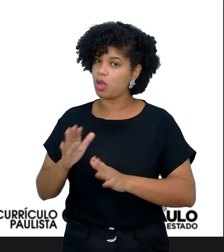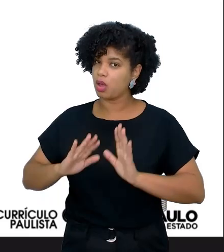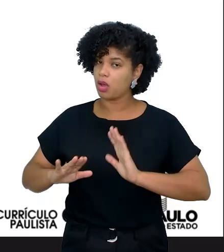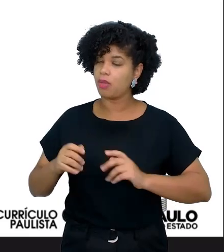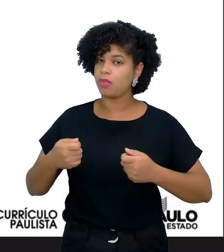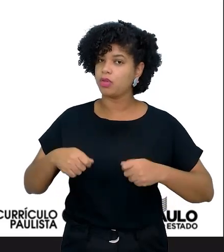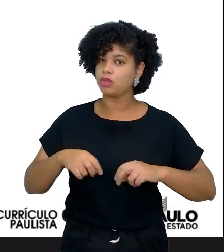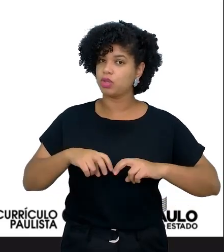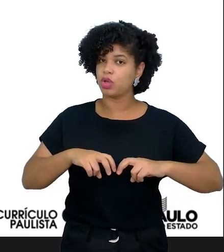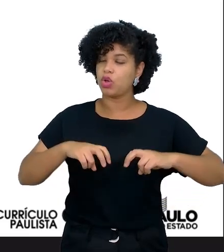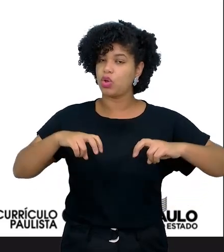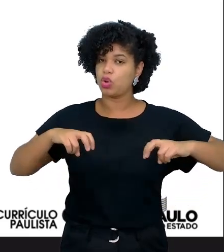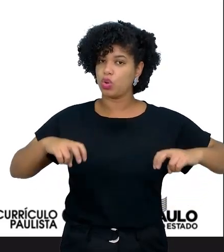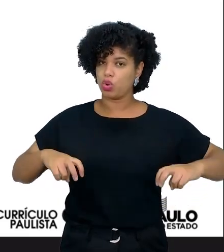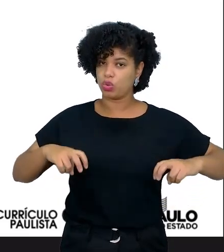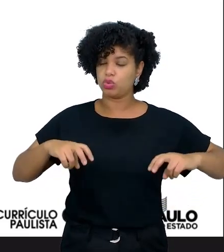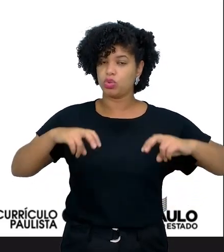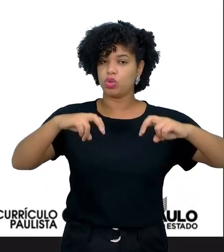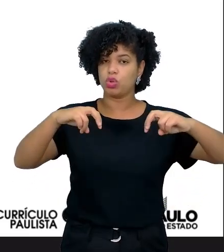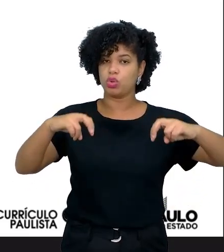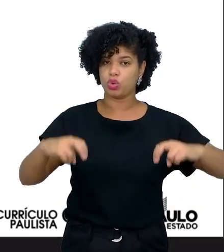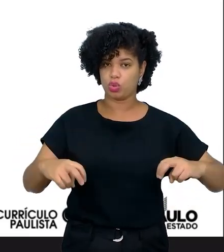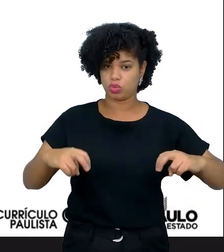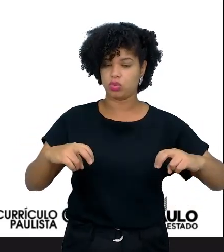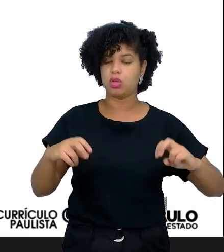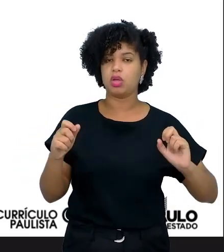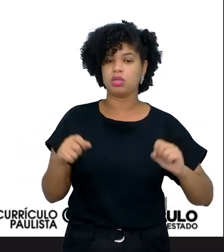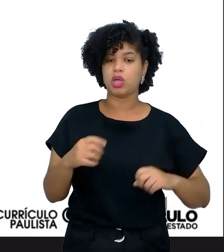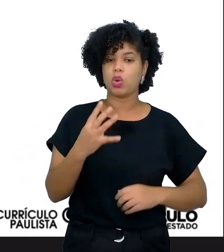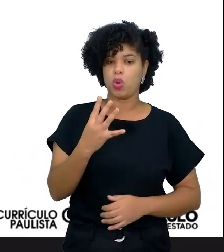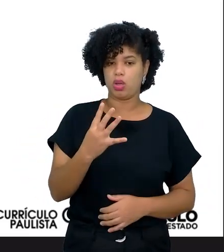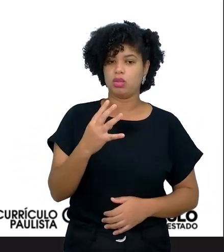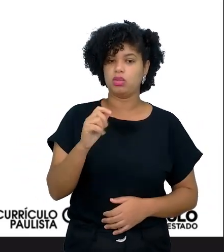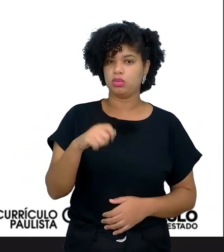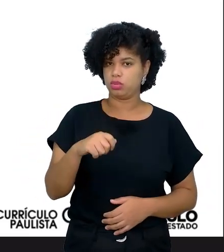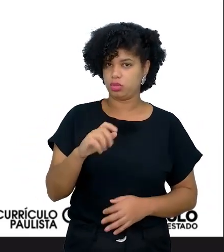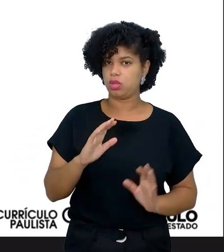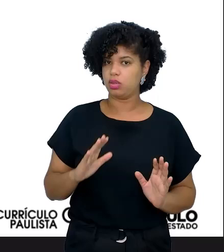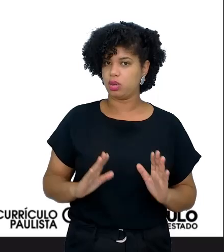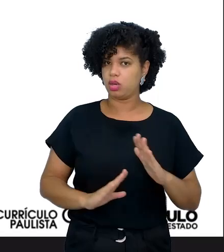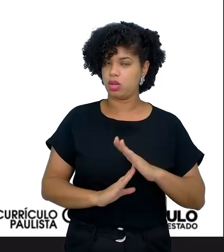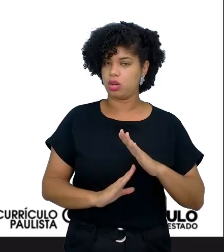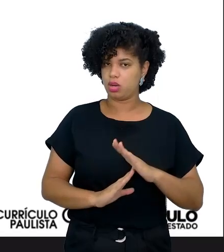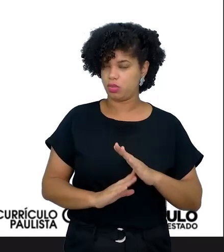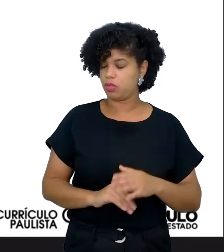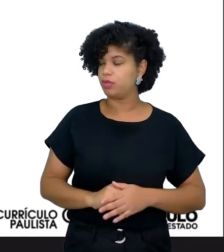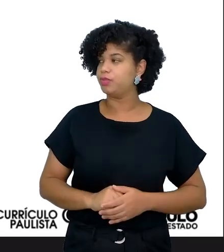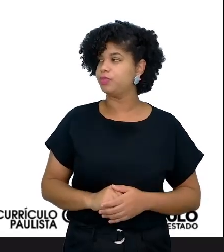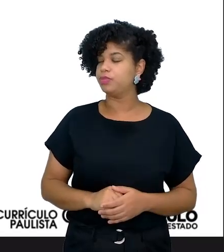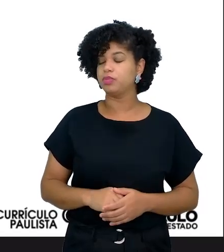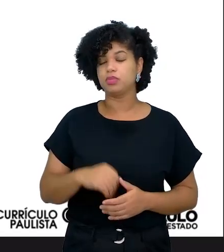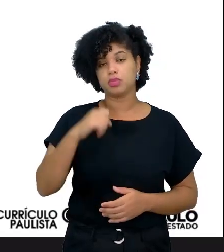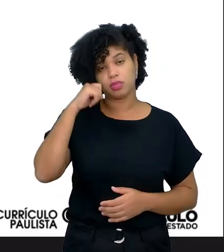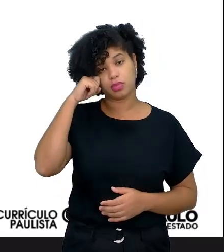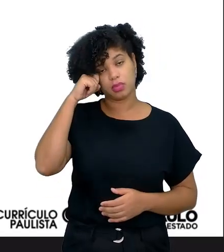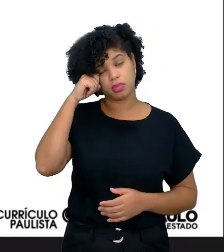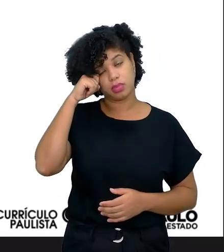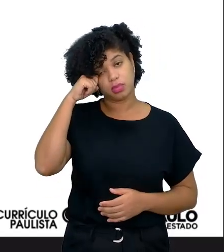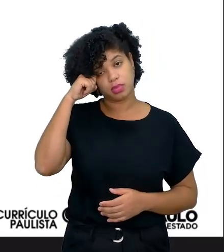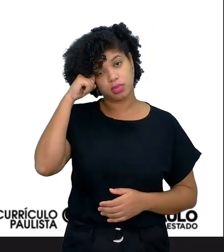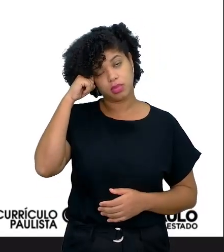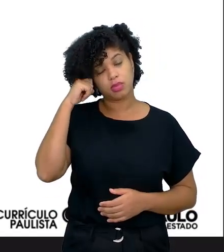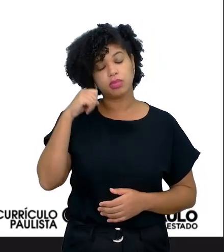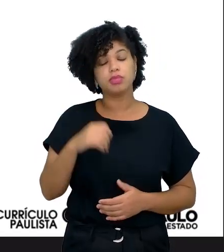carteiras estarem agrupadas em quatro para eles terem um certo distanciamento. Também, eu coloco aqui com sugestão o